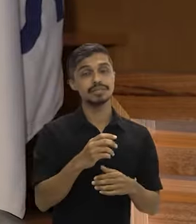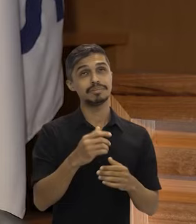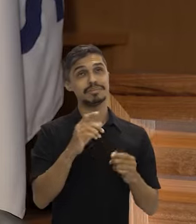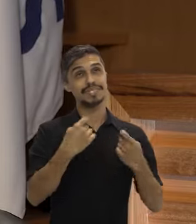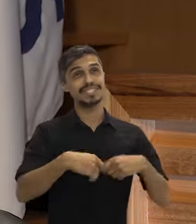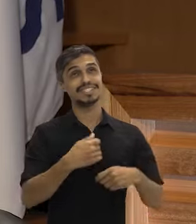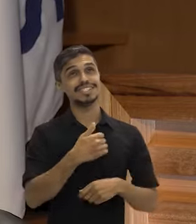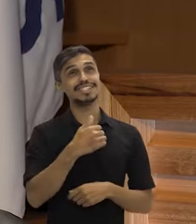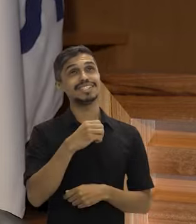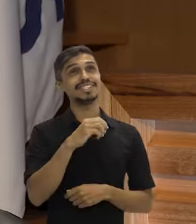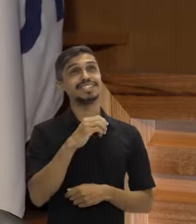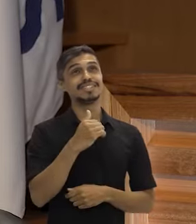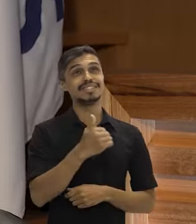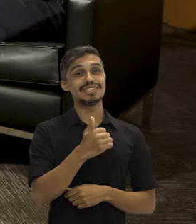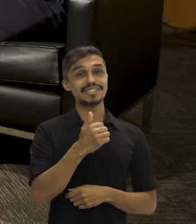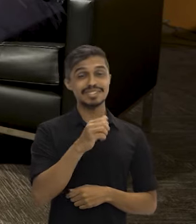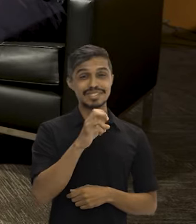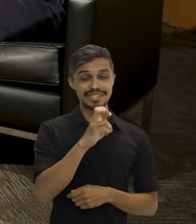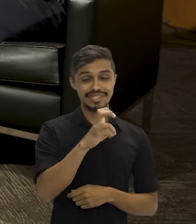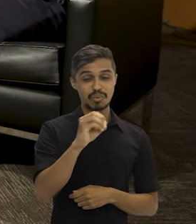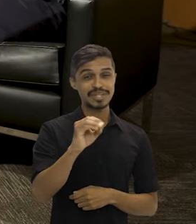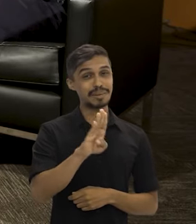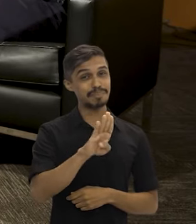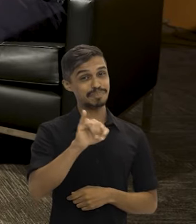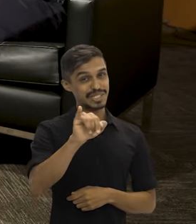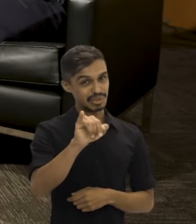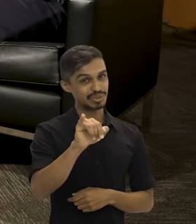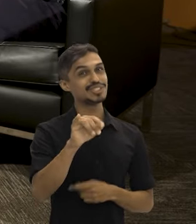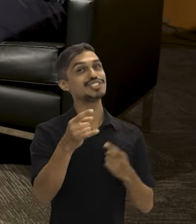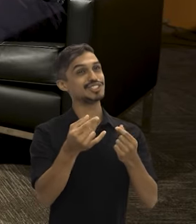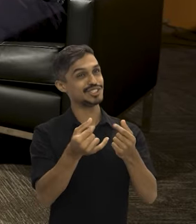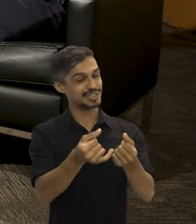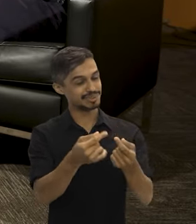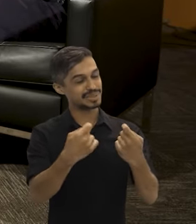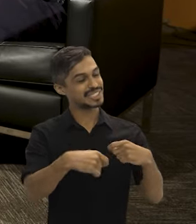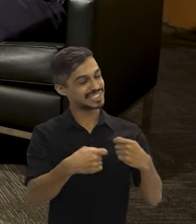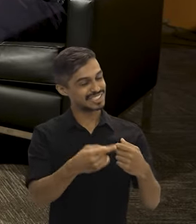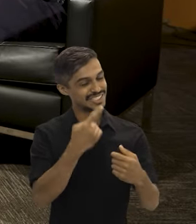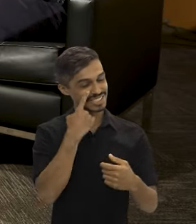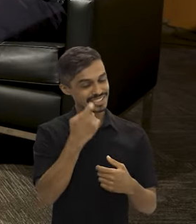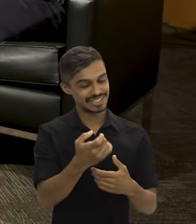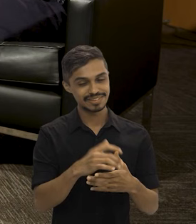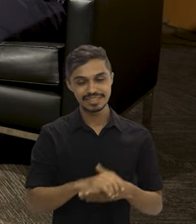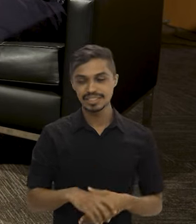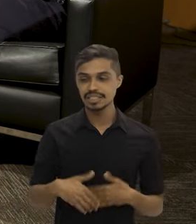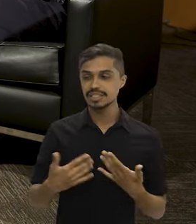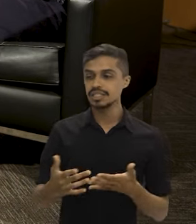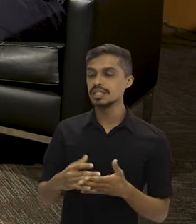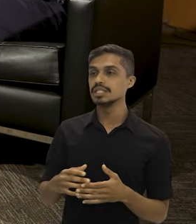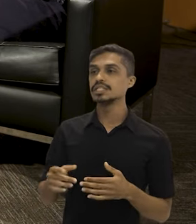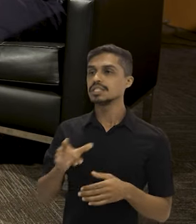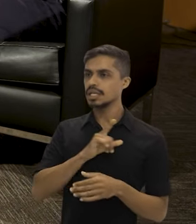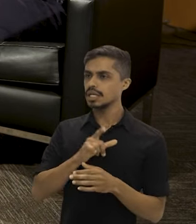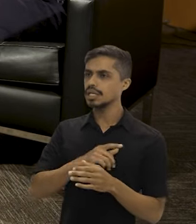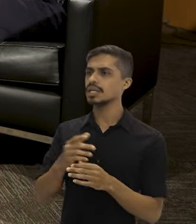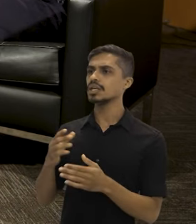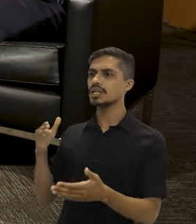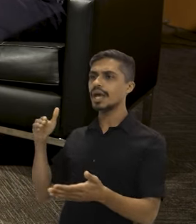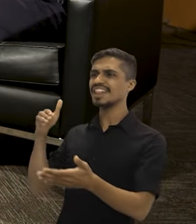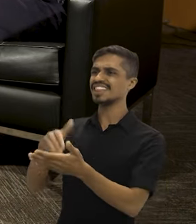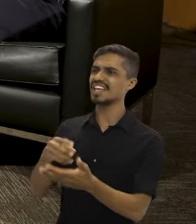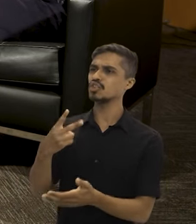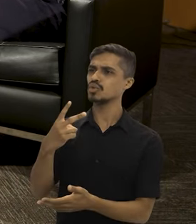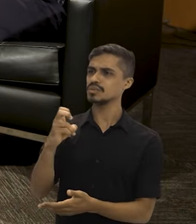uns 50 bilhões. É um projeto ambicioso e longo. Ele tem ações previstas até 2050. Até 2050.